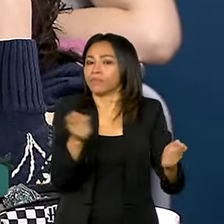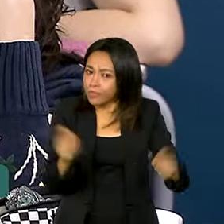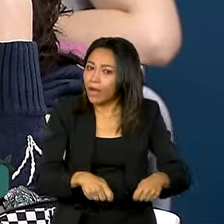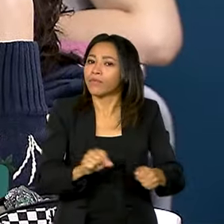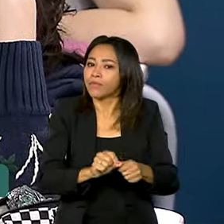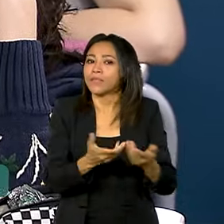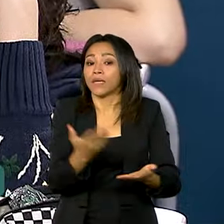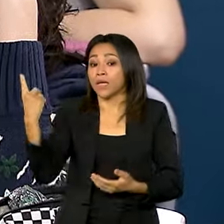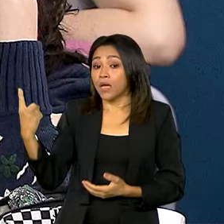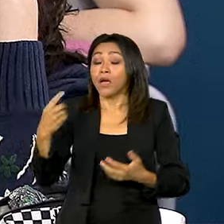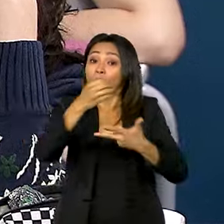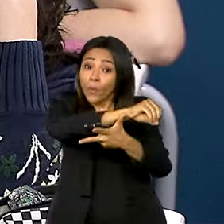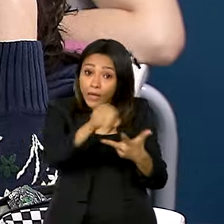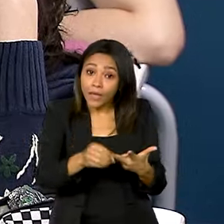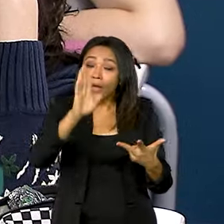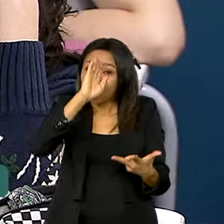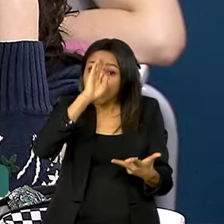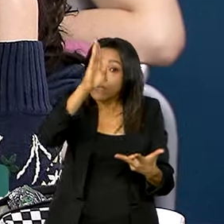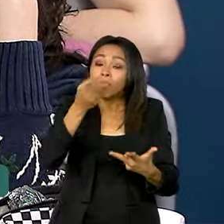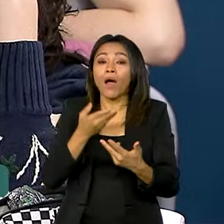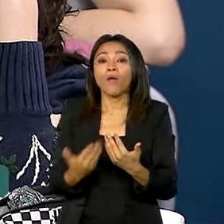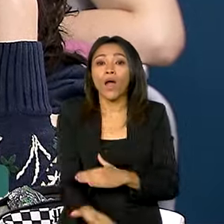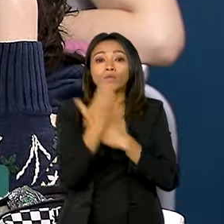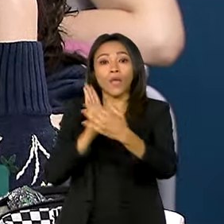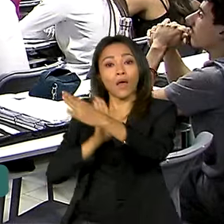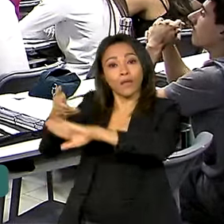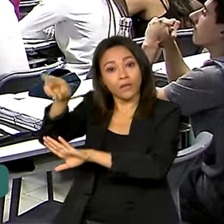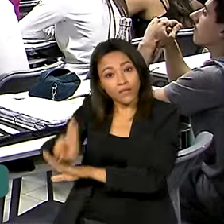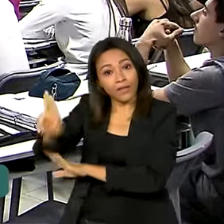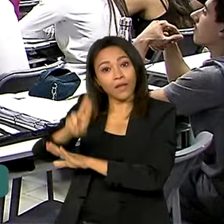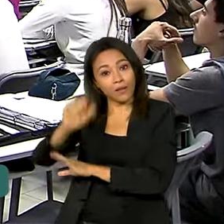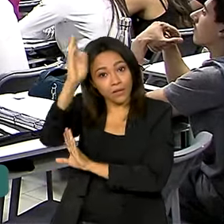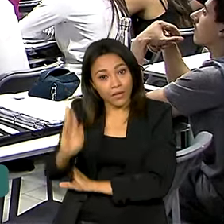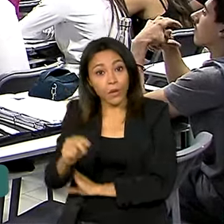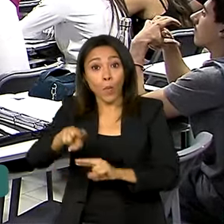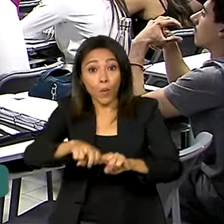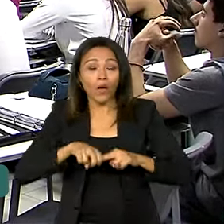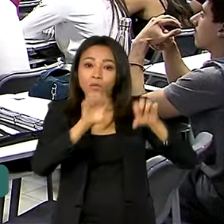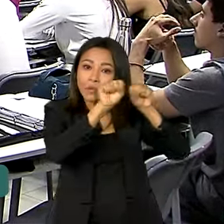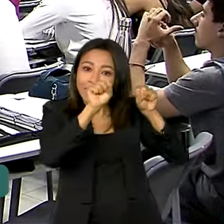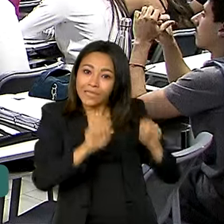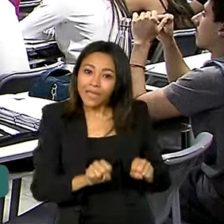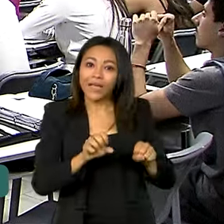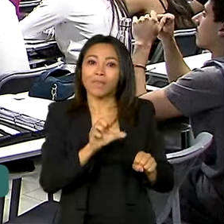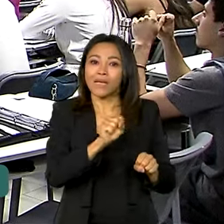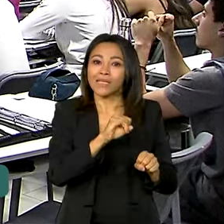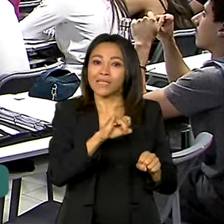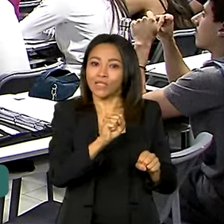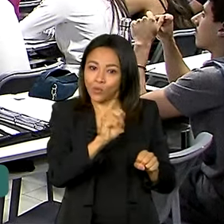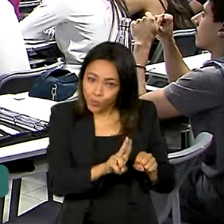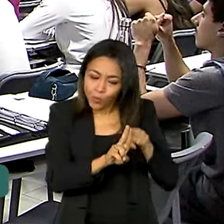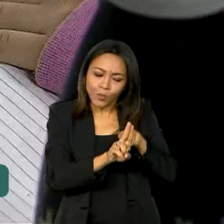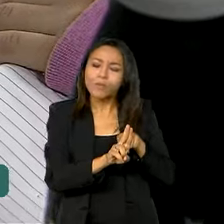é a principal porta de entrada para a educação superior no Brasil, por meio do Sistema de Seleção Unificada,